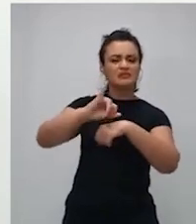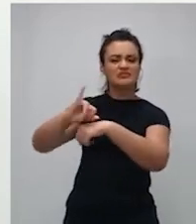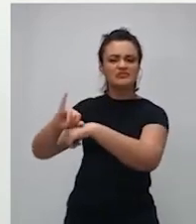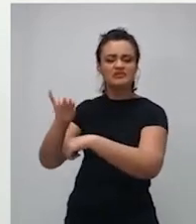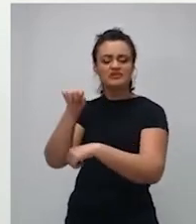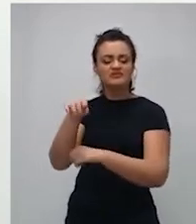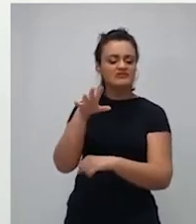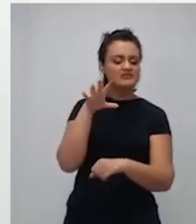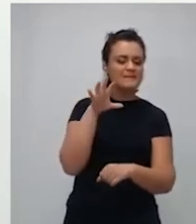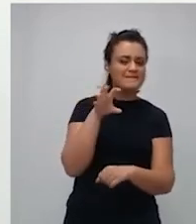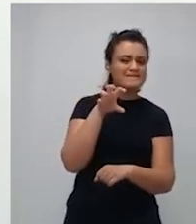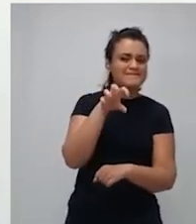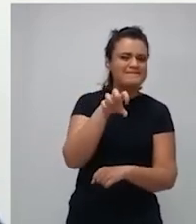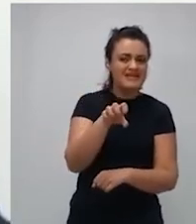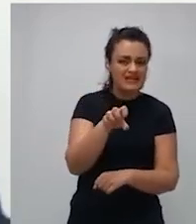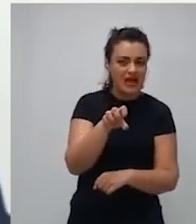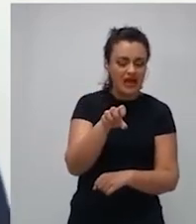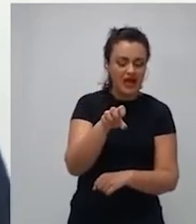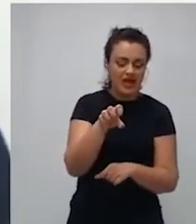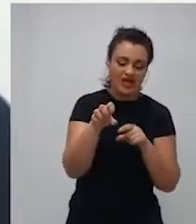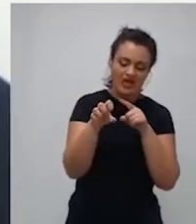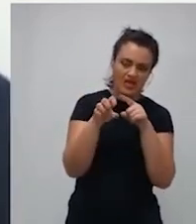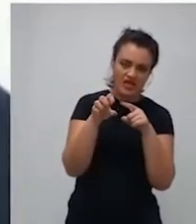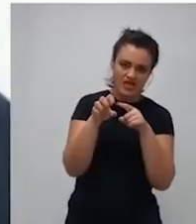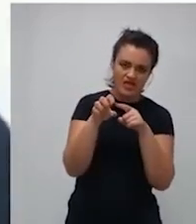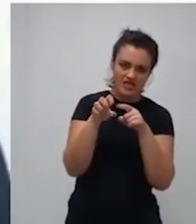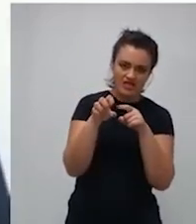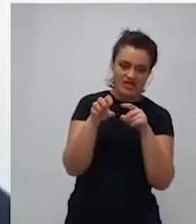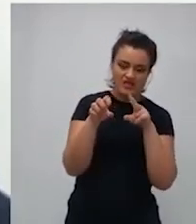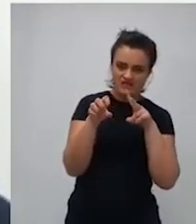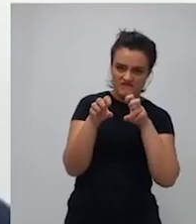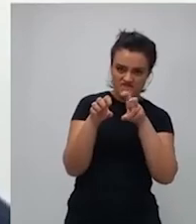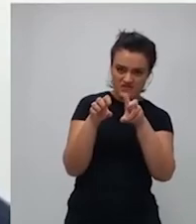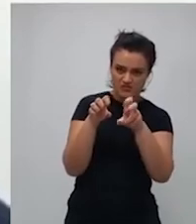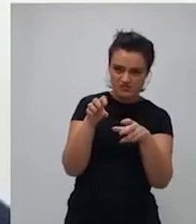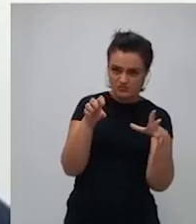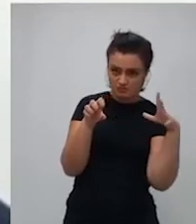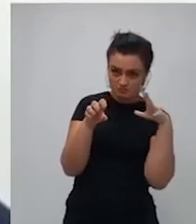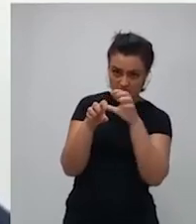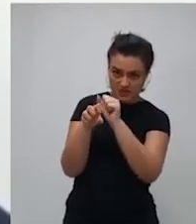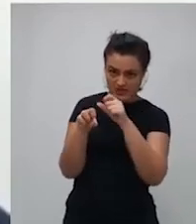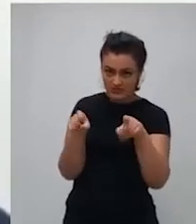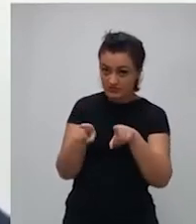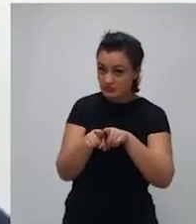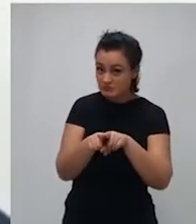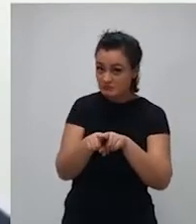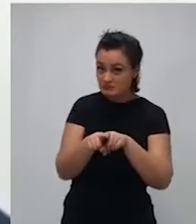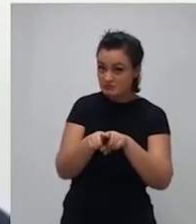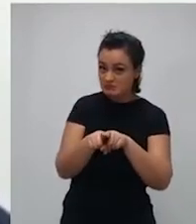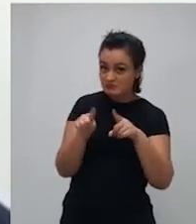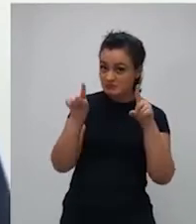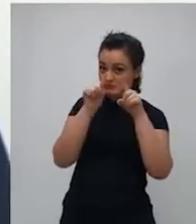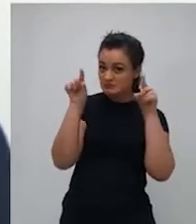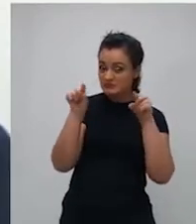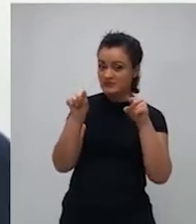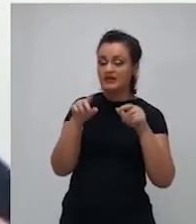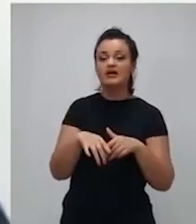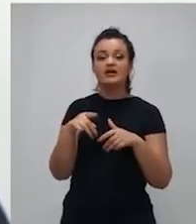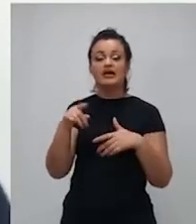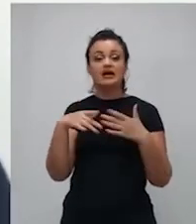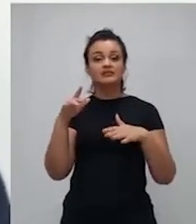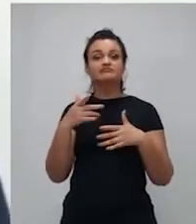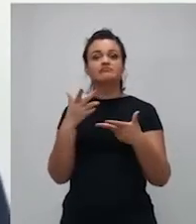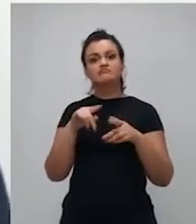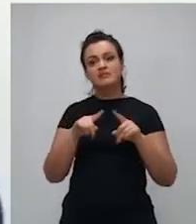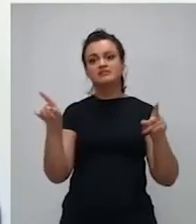contaminadas. Daí porque há uma preocupação muito grande e a ação tem que ser rápida. A pandemia